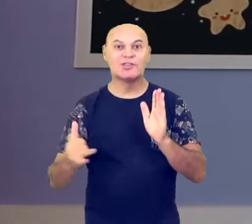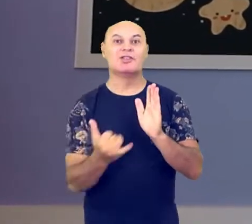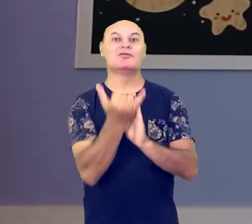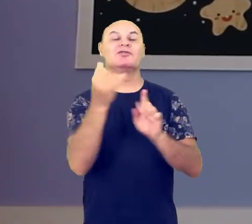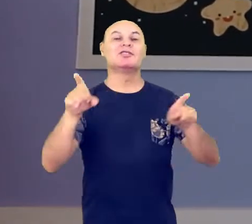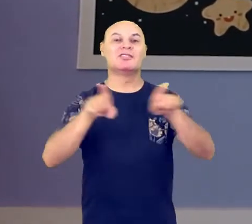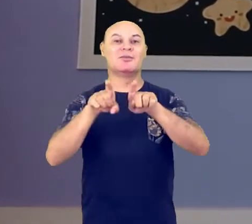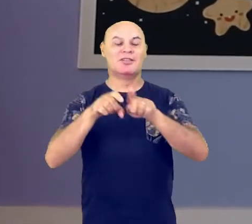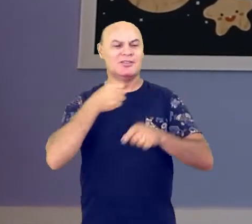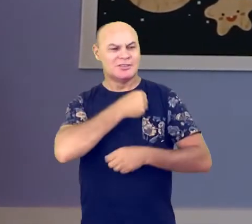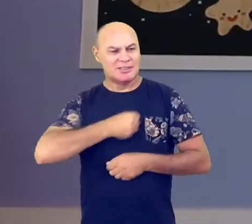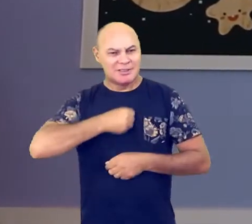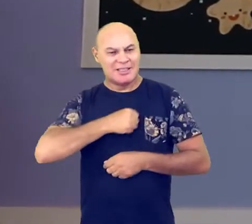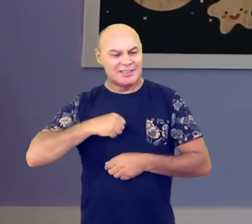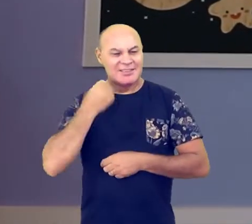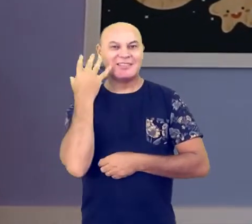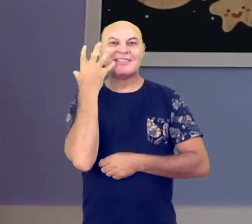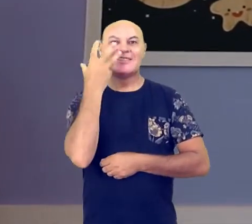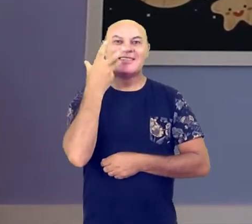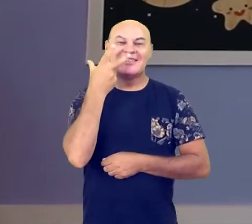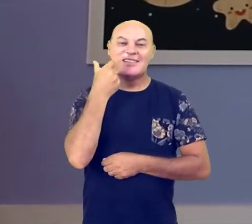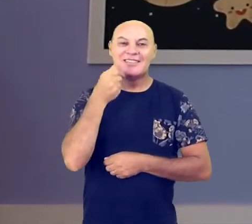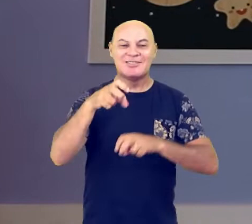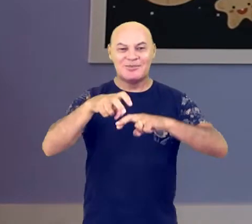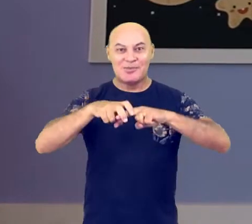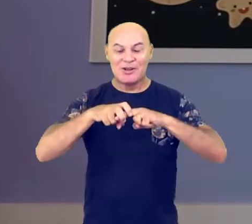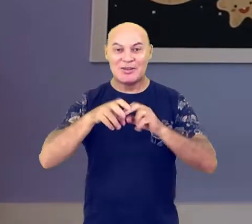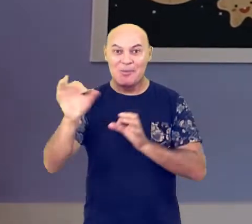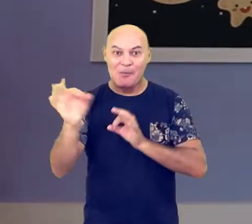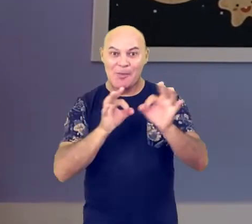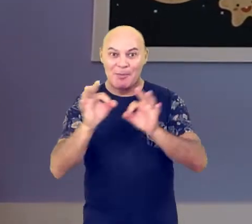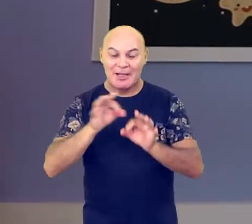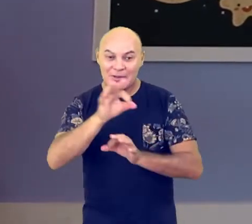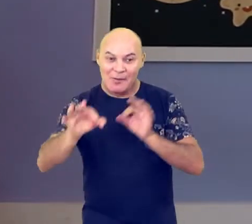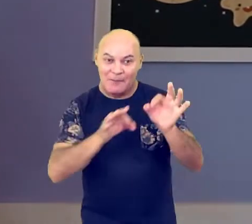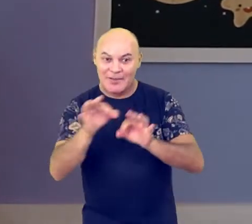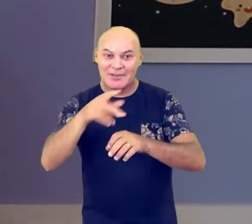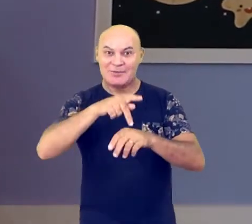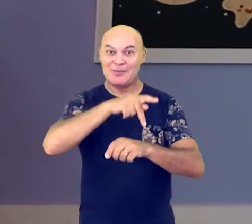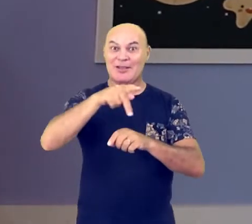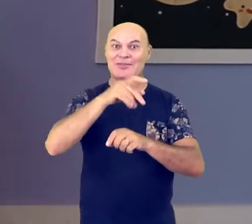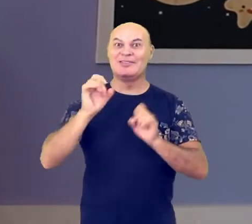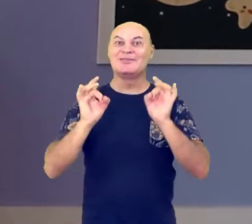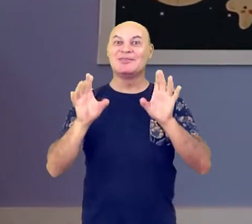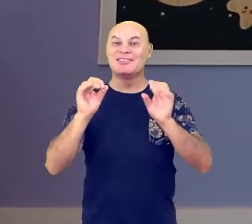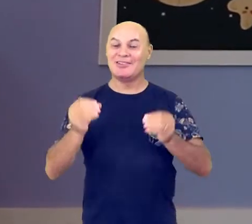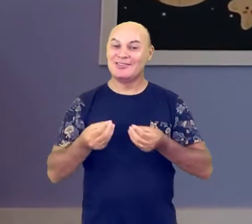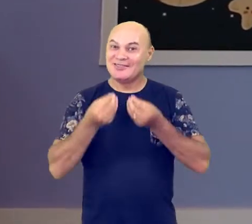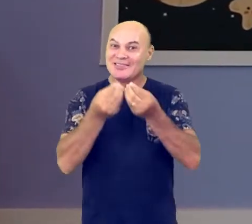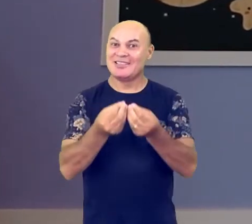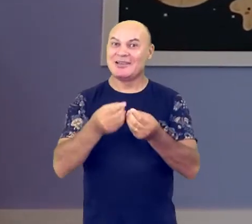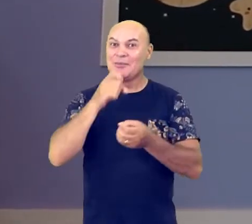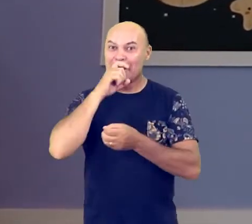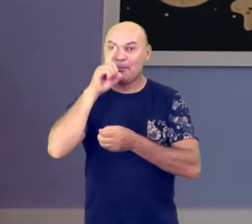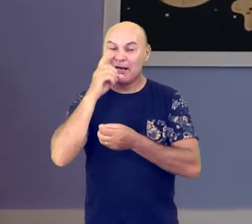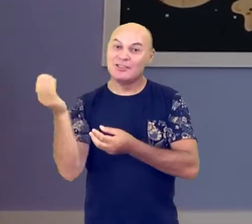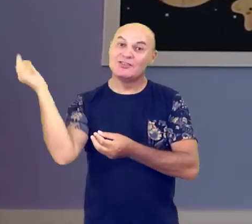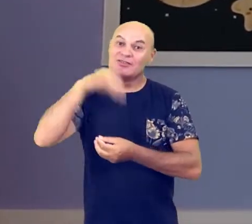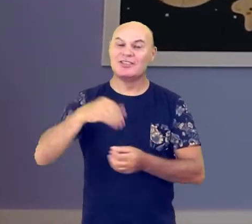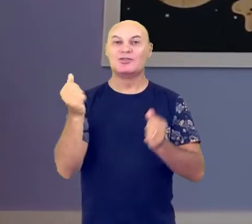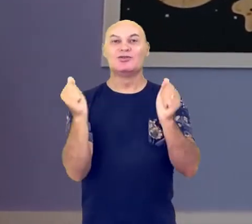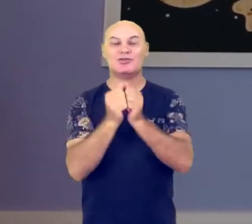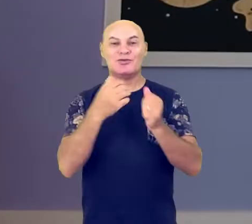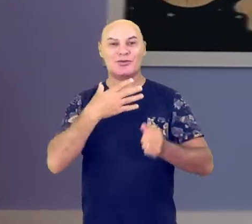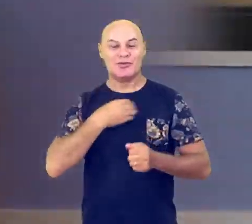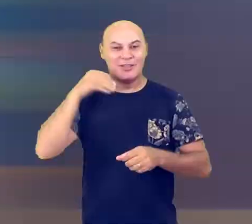saudade das nossas crianças, por isso preparamos uma surpresa de Páscoa especial. Então, papais, traga os seus filhos no carro para